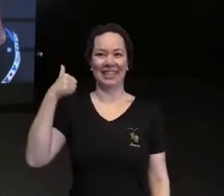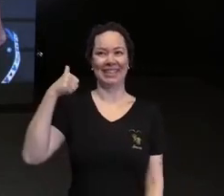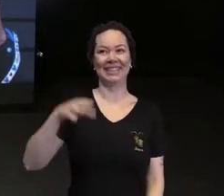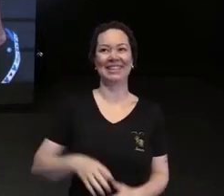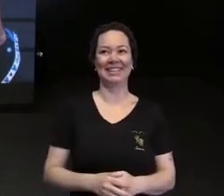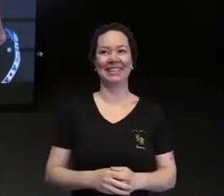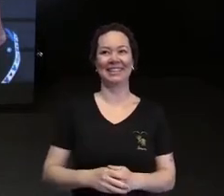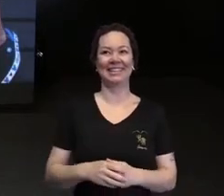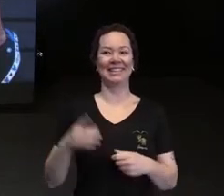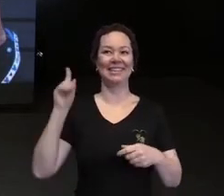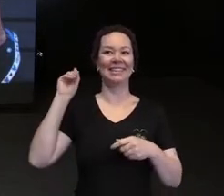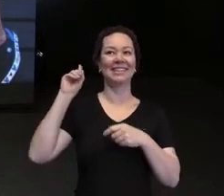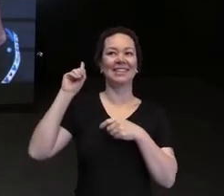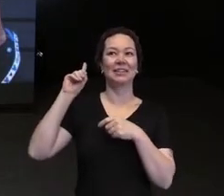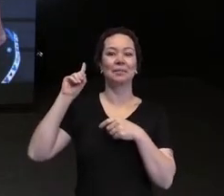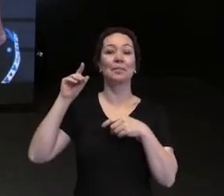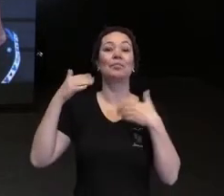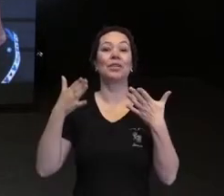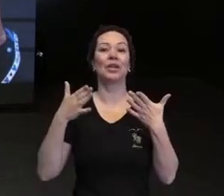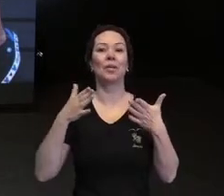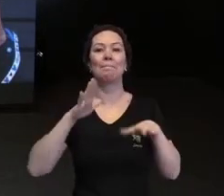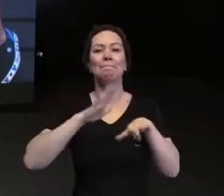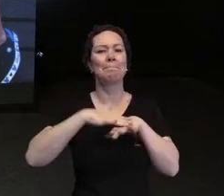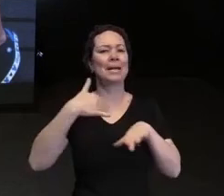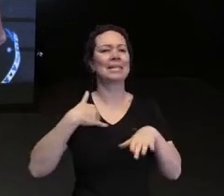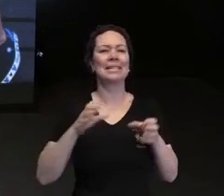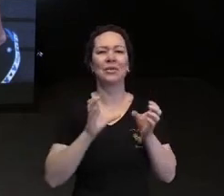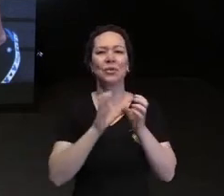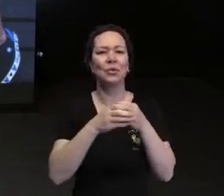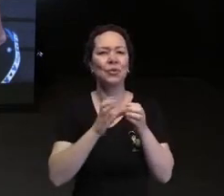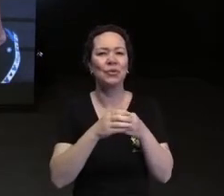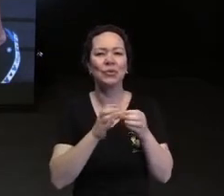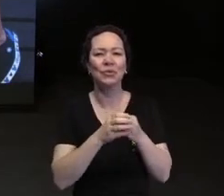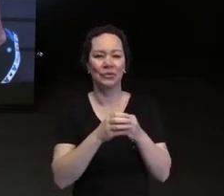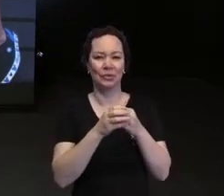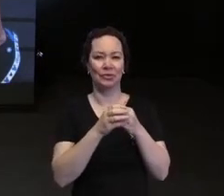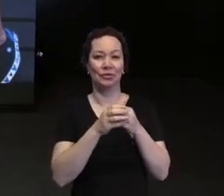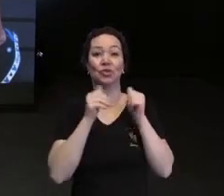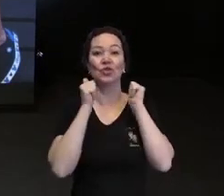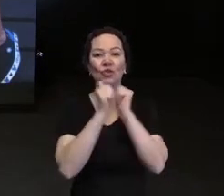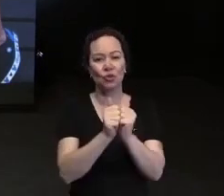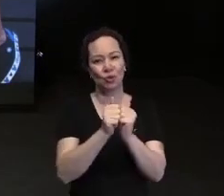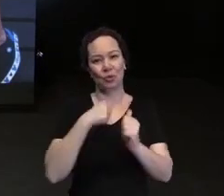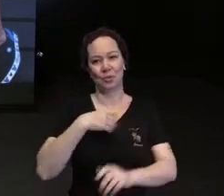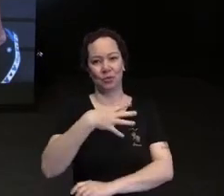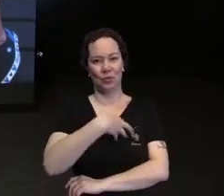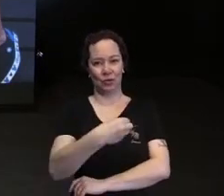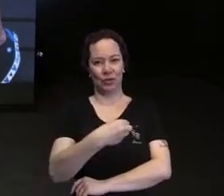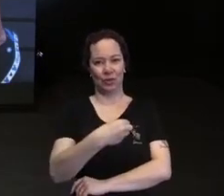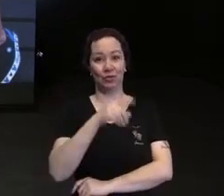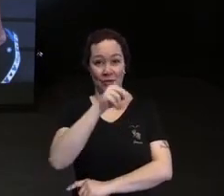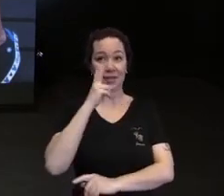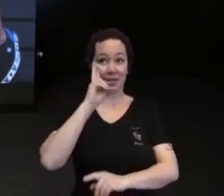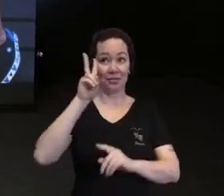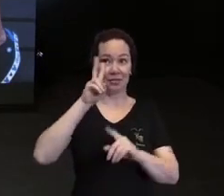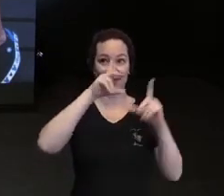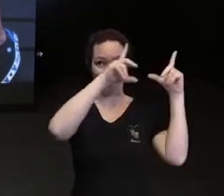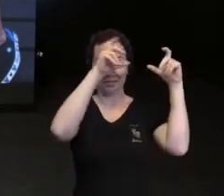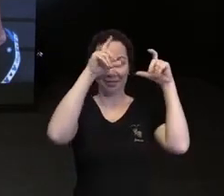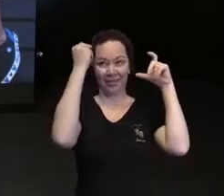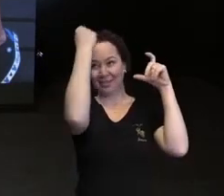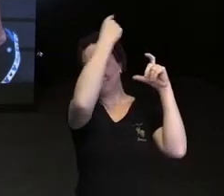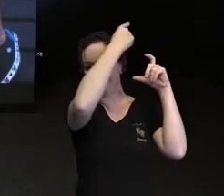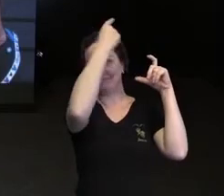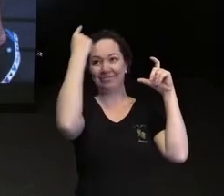e é por isso que quanto mais eu convivo e convivo com o Rafa que está aí ilustrando essas